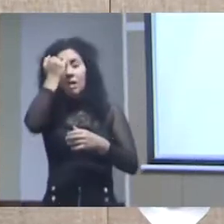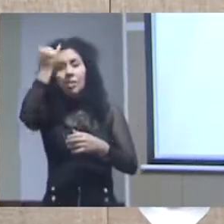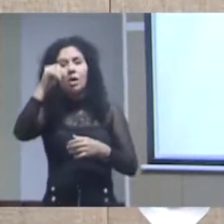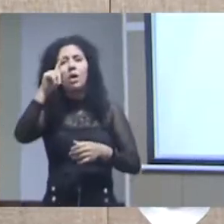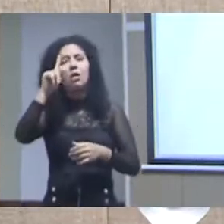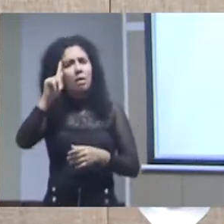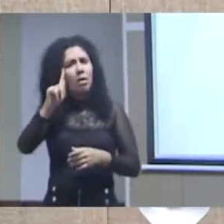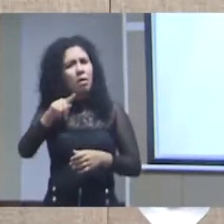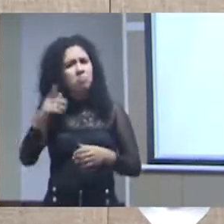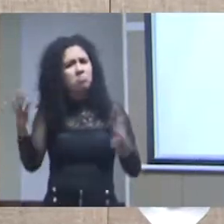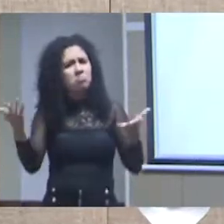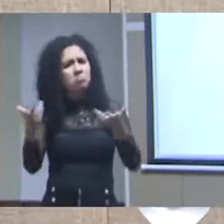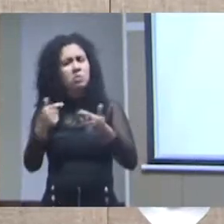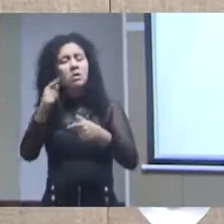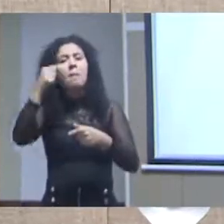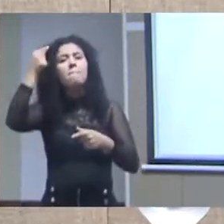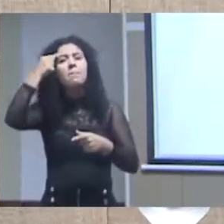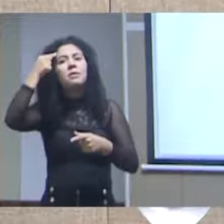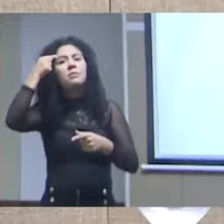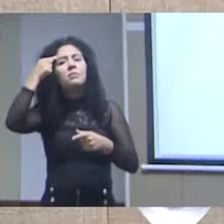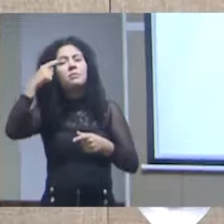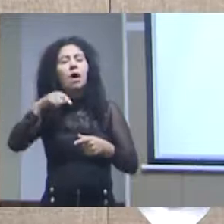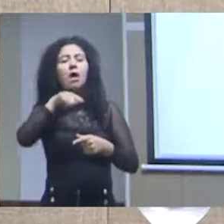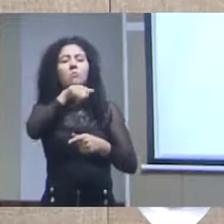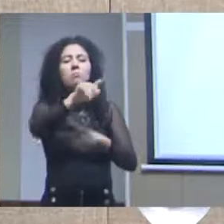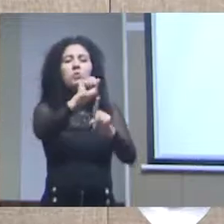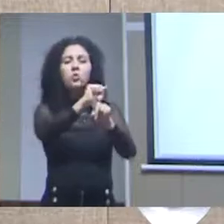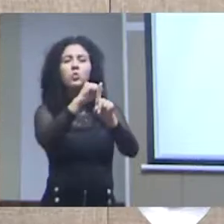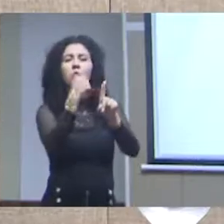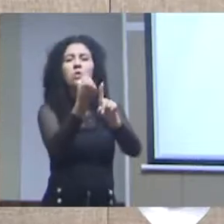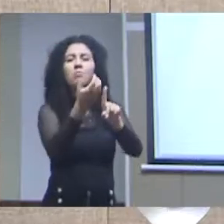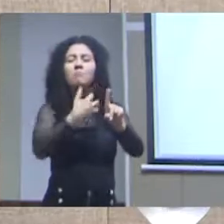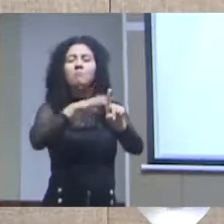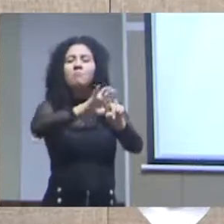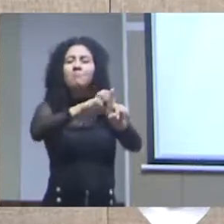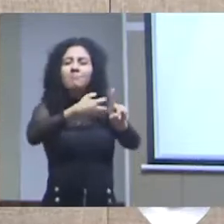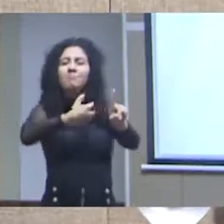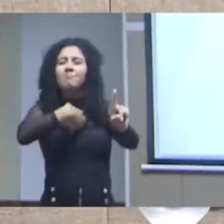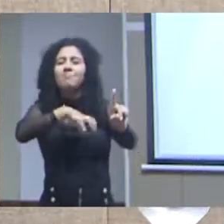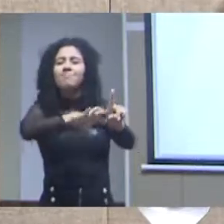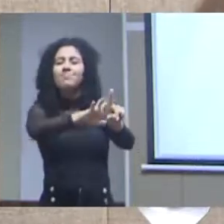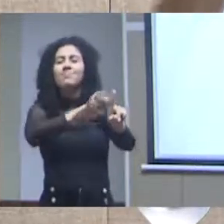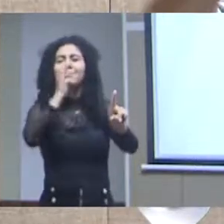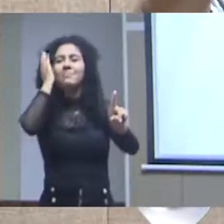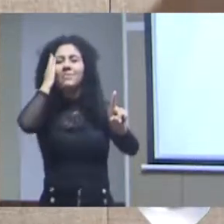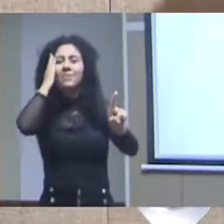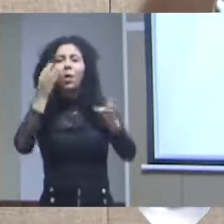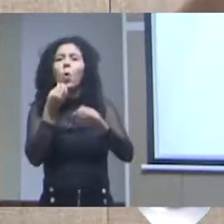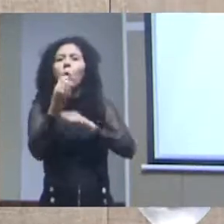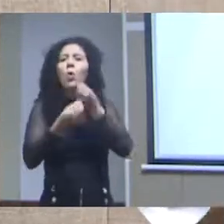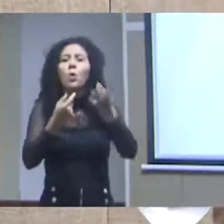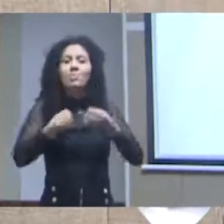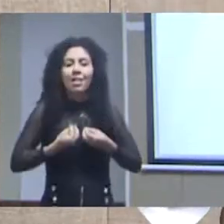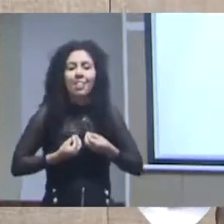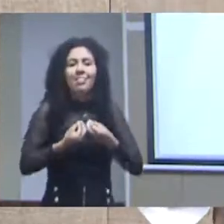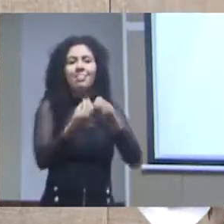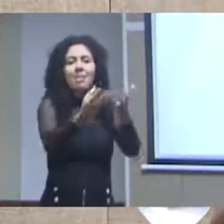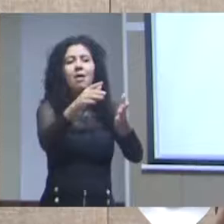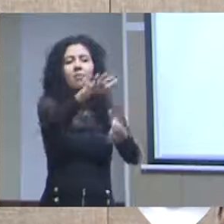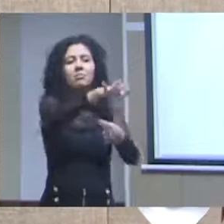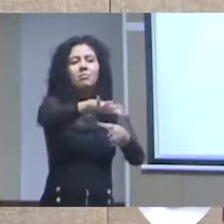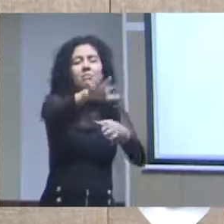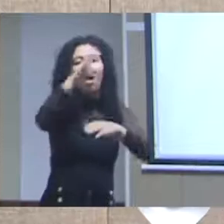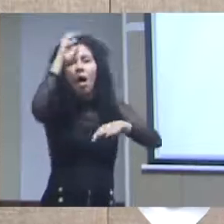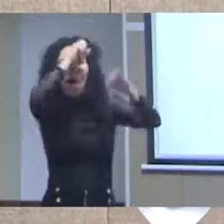revolucionária de pensar na sociedade como um todo e falar assim o que eu tenho aqui que eu posso agregar valor ou eu posso publicar e posso deixar a sociedade consumir